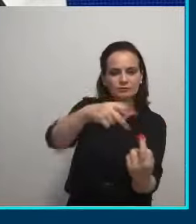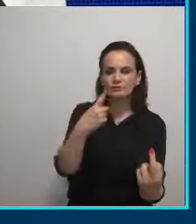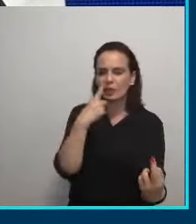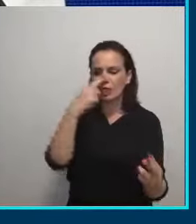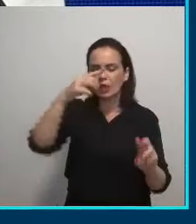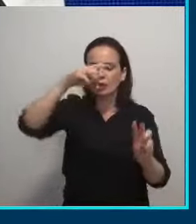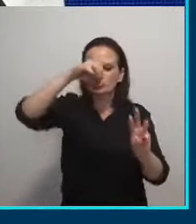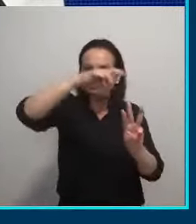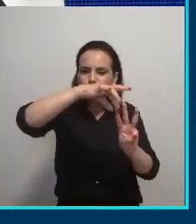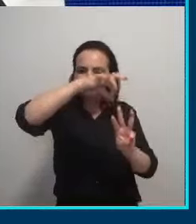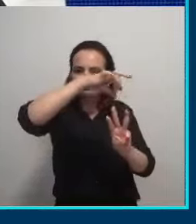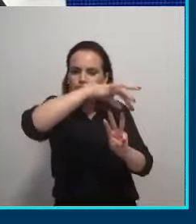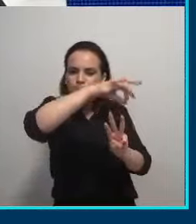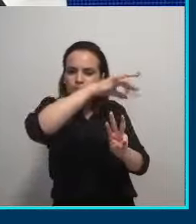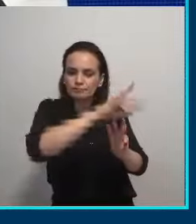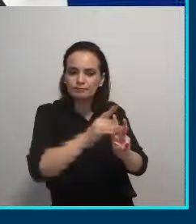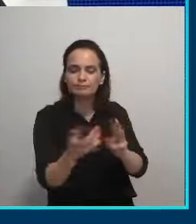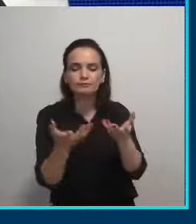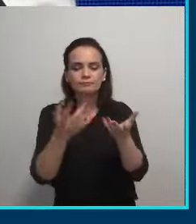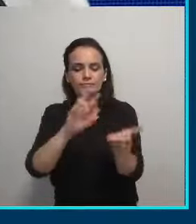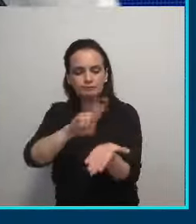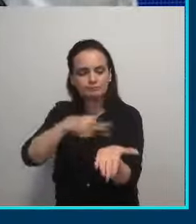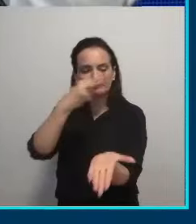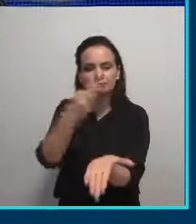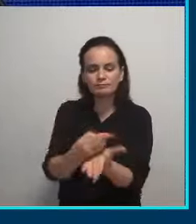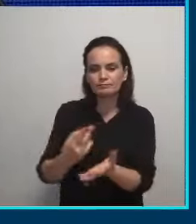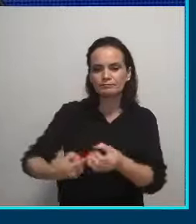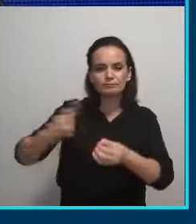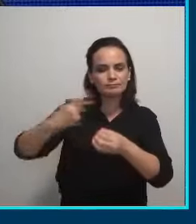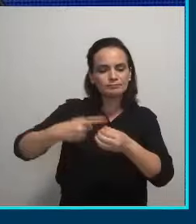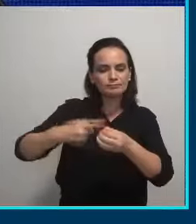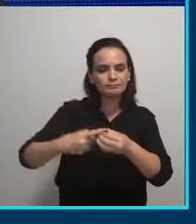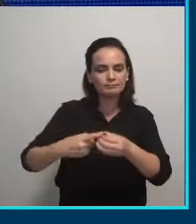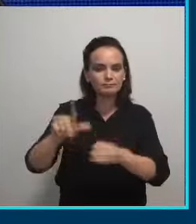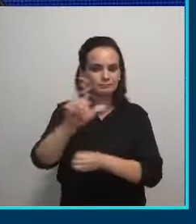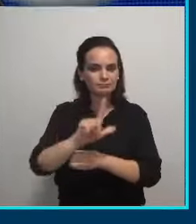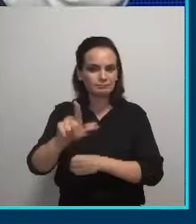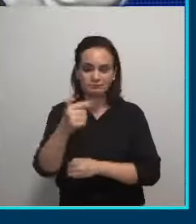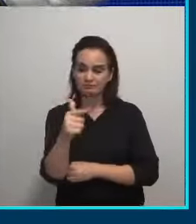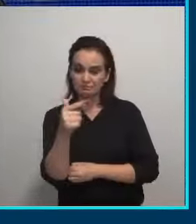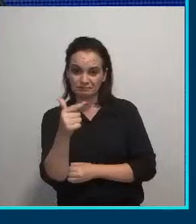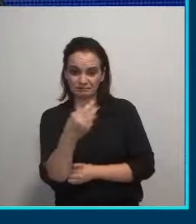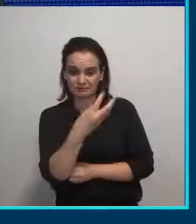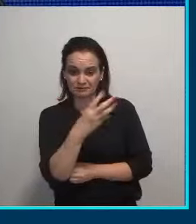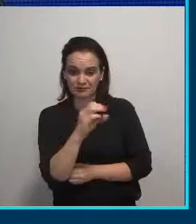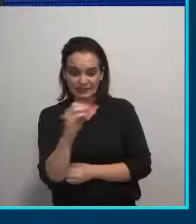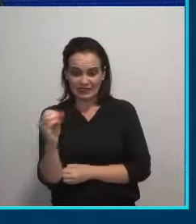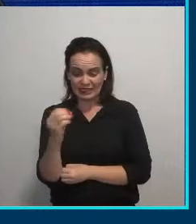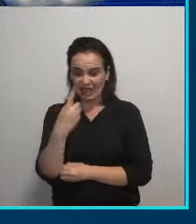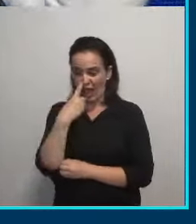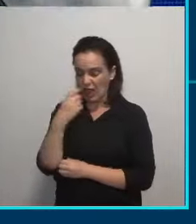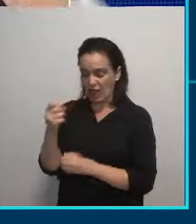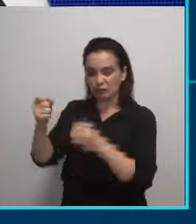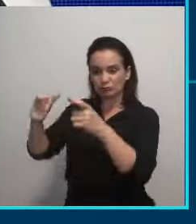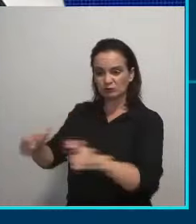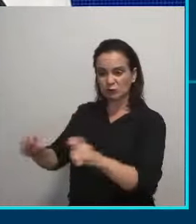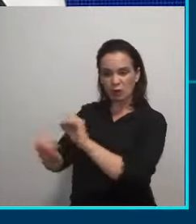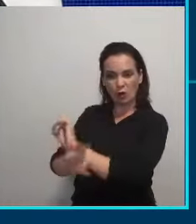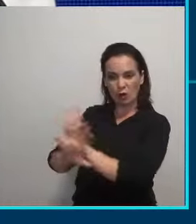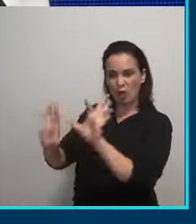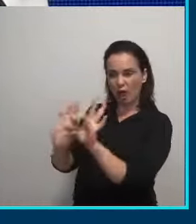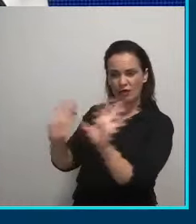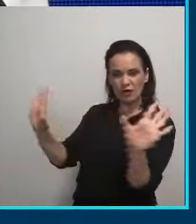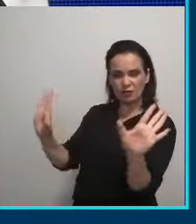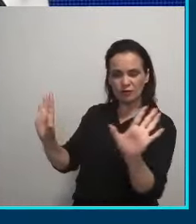Eu quero resgatar a cidade de Londrina, que não tinha mais ou menos 300 lixões a céu aberto. Uma cidade que,